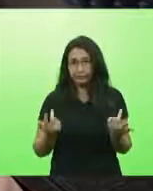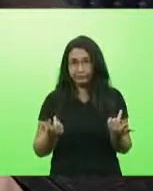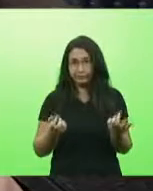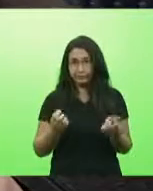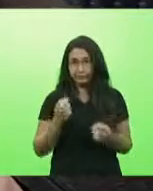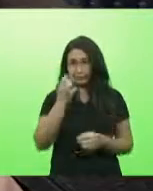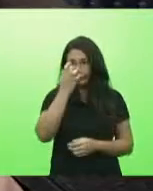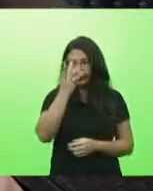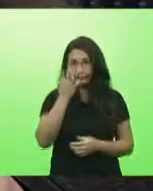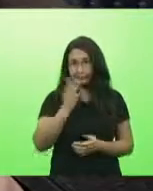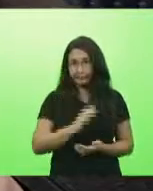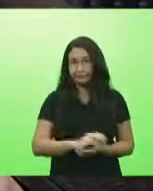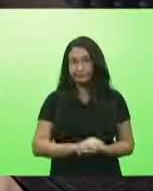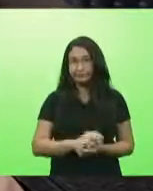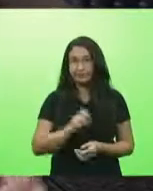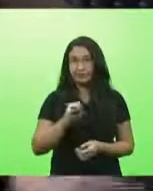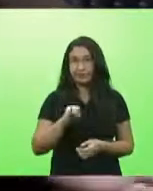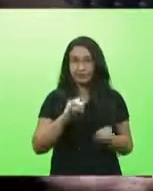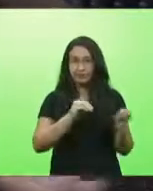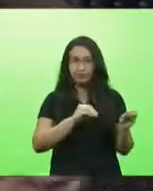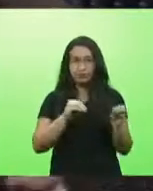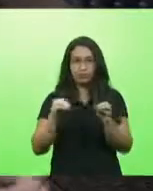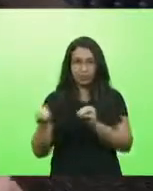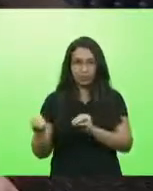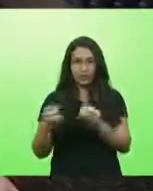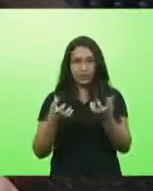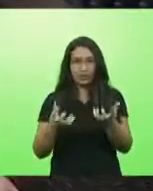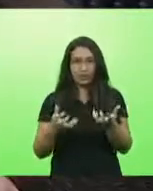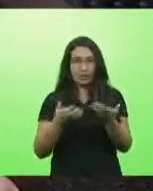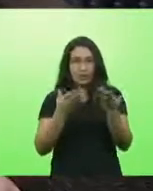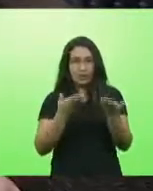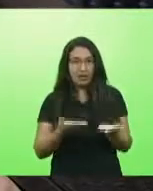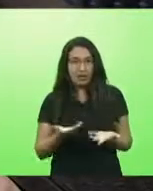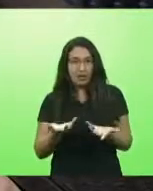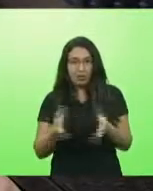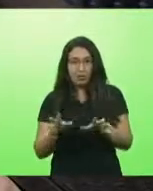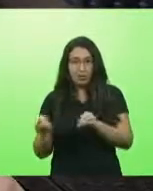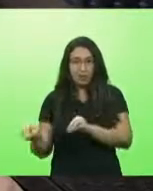e o comandante deferiu é porque o comandante não quer a polícia na região dele